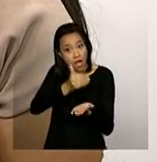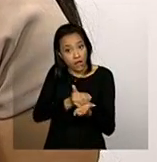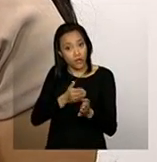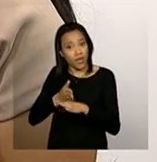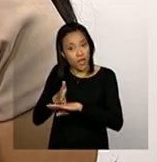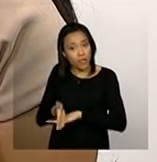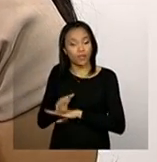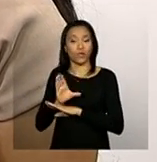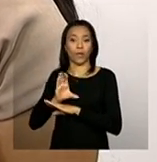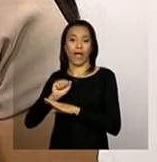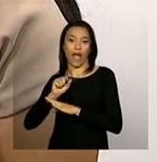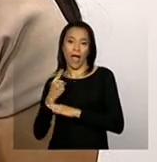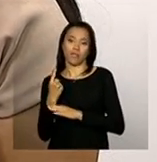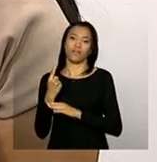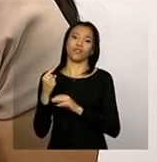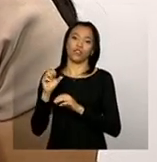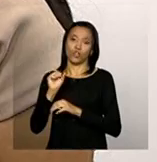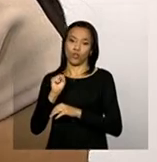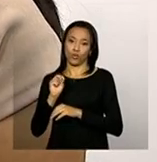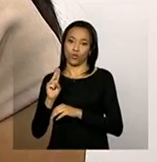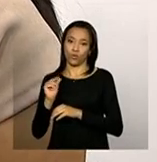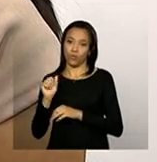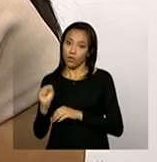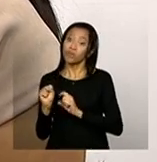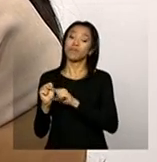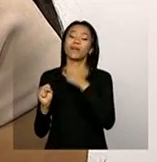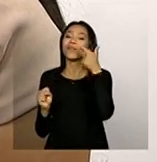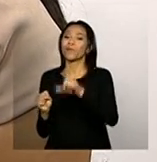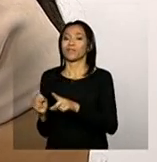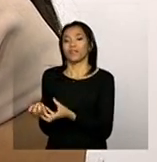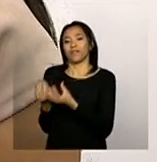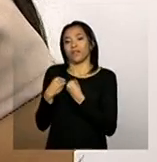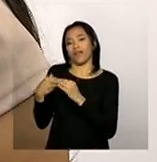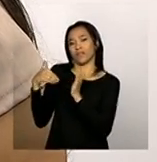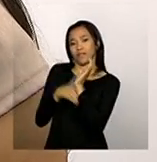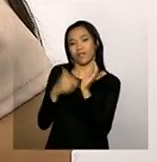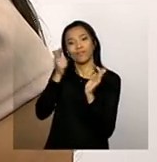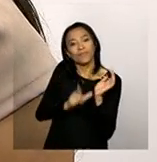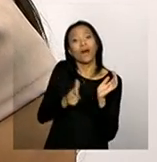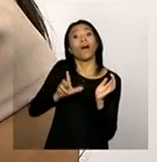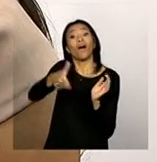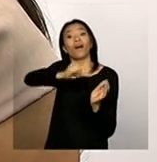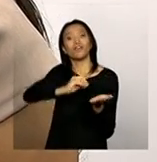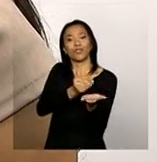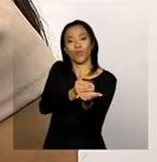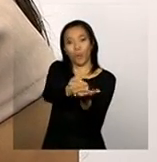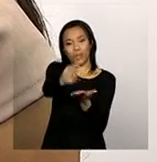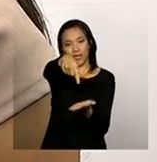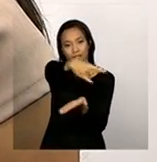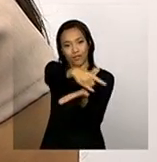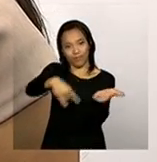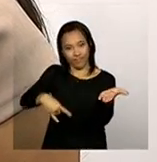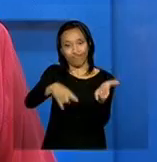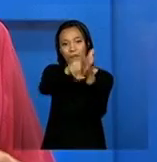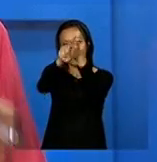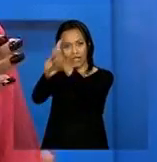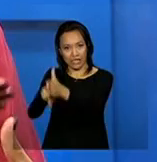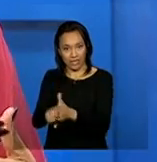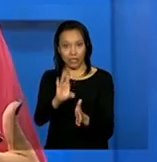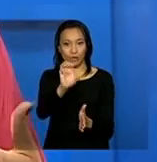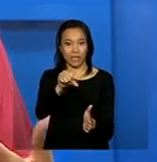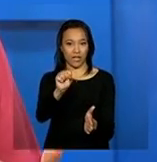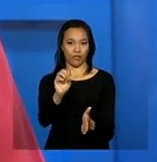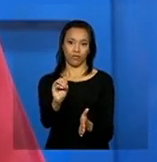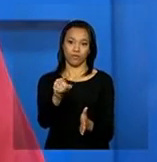os procedimentos que o Frederico informou, para que ele já tenha essa senha, mesmo antes de começar o CENSO SUAS 2013. Bom, Frederico, eu vou